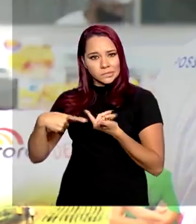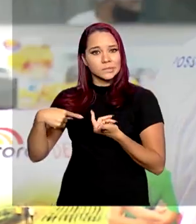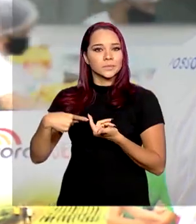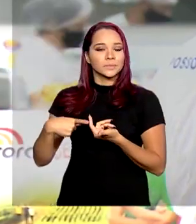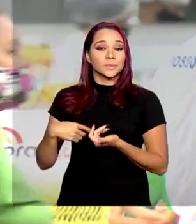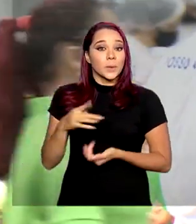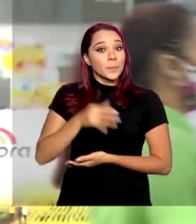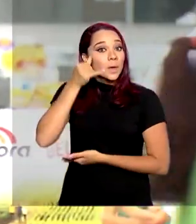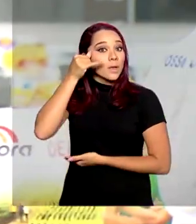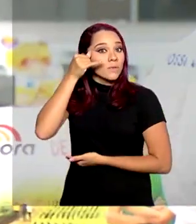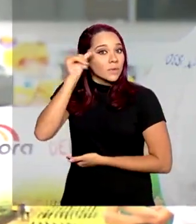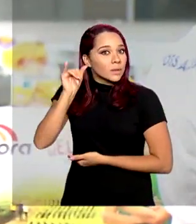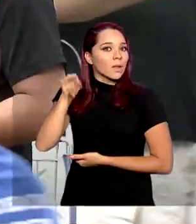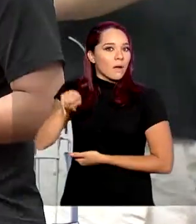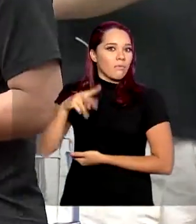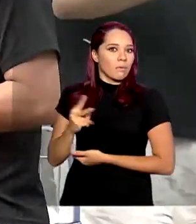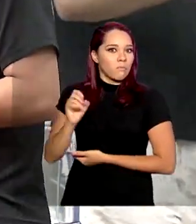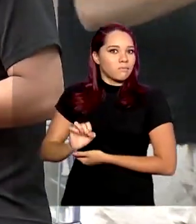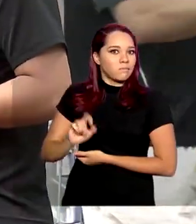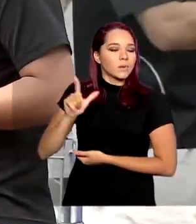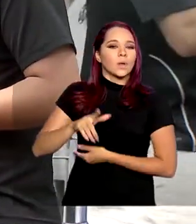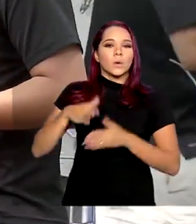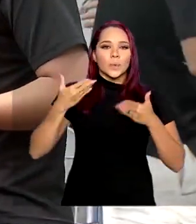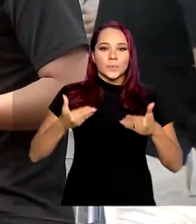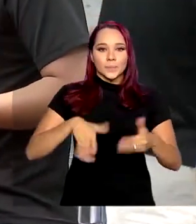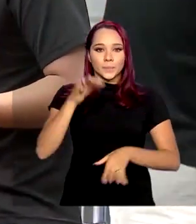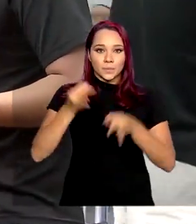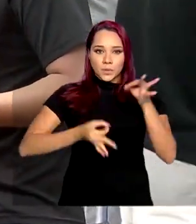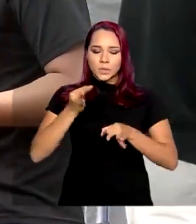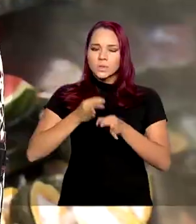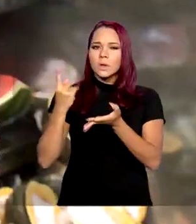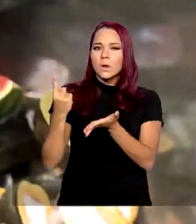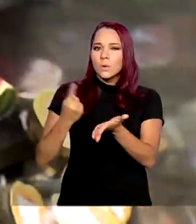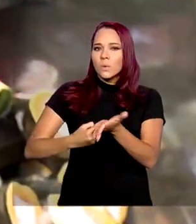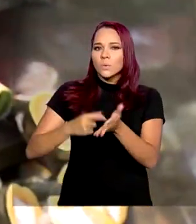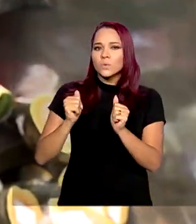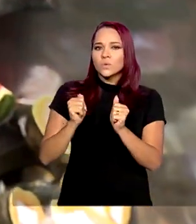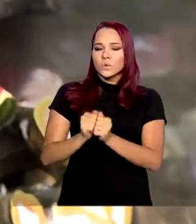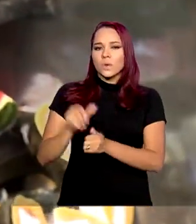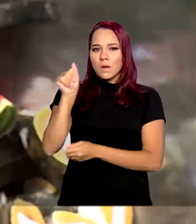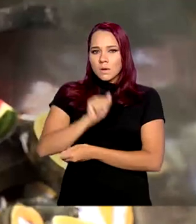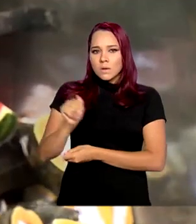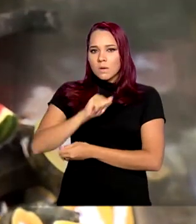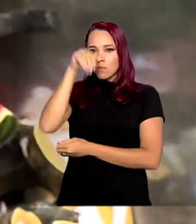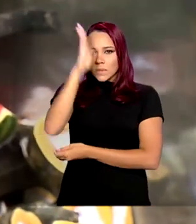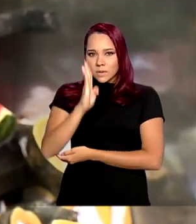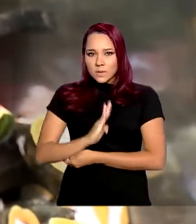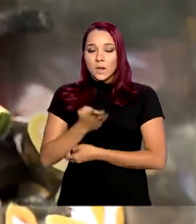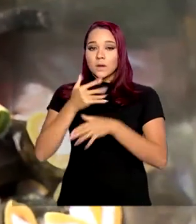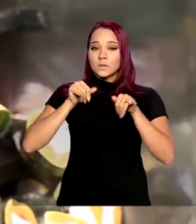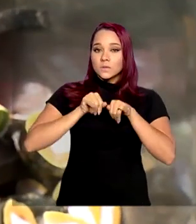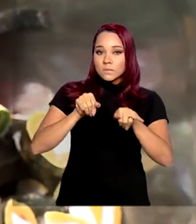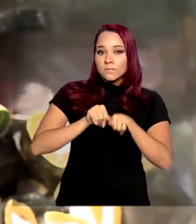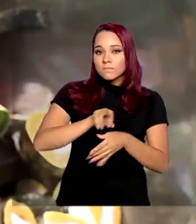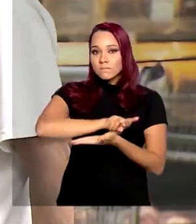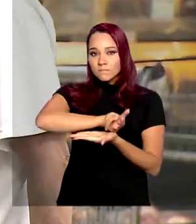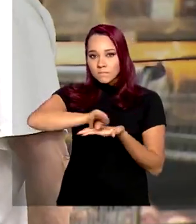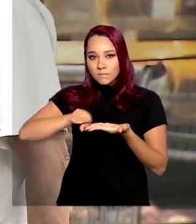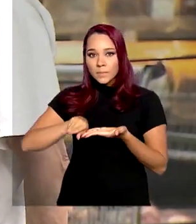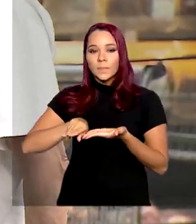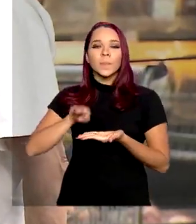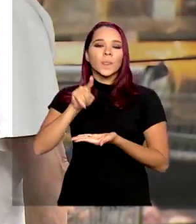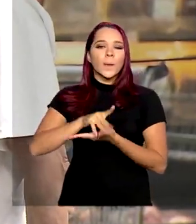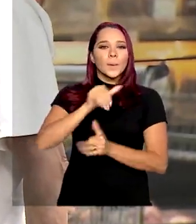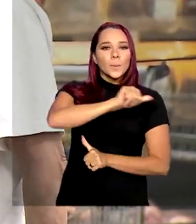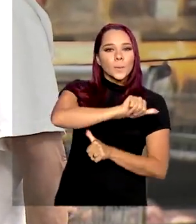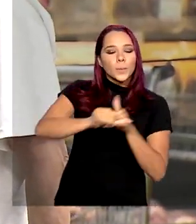E para evitar essa prática, o Ministério da Justiça fez um acordo com a Associação Brasileira de Supermercados para